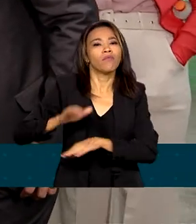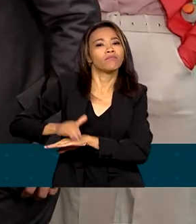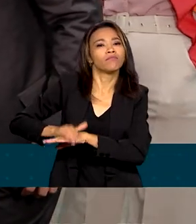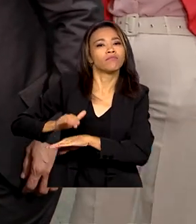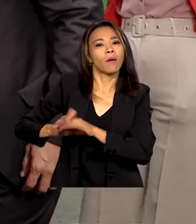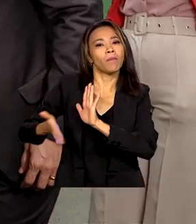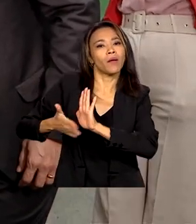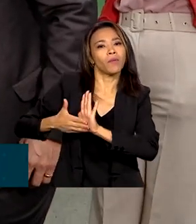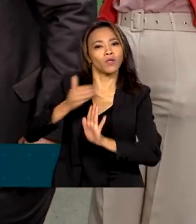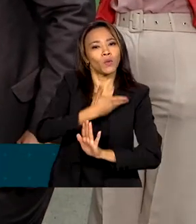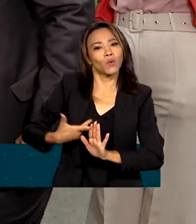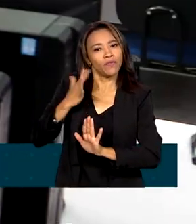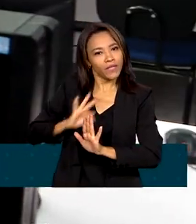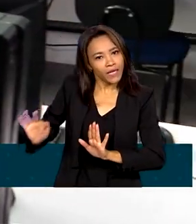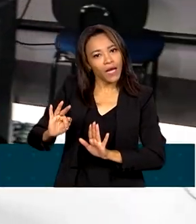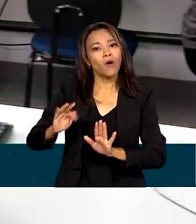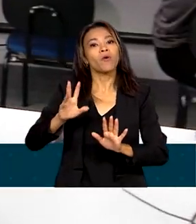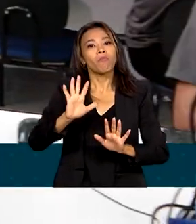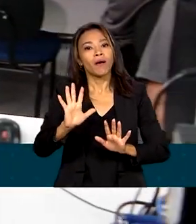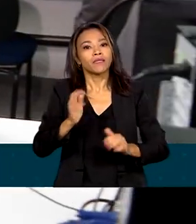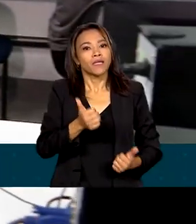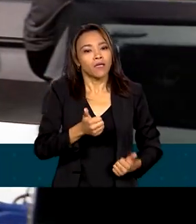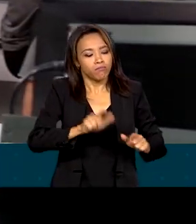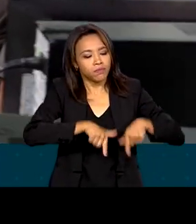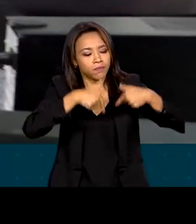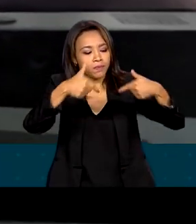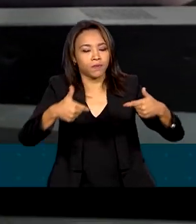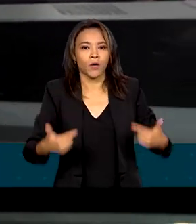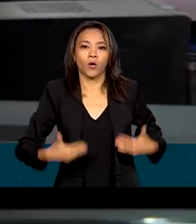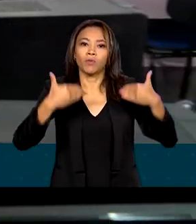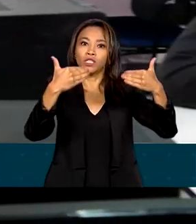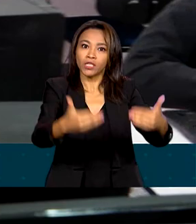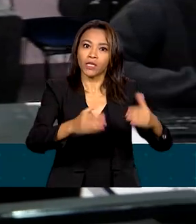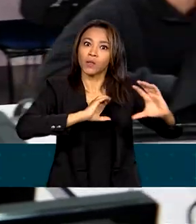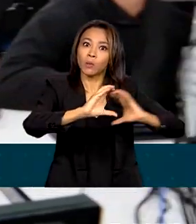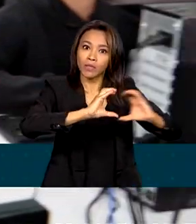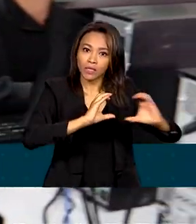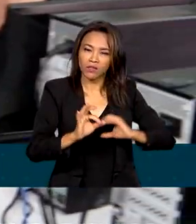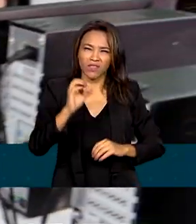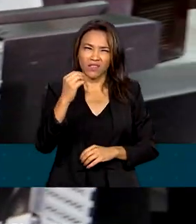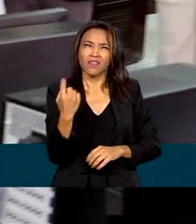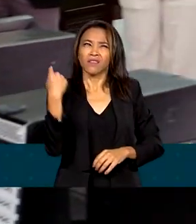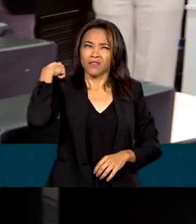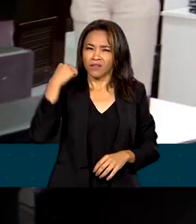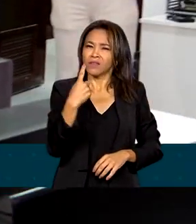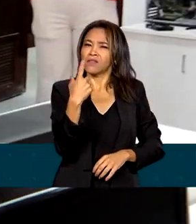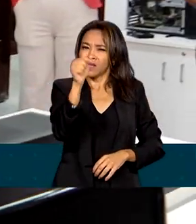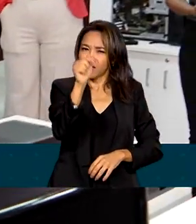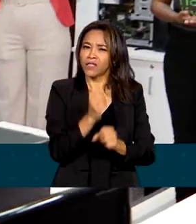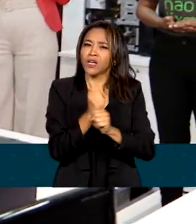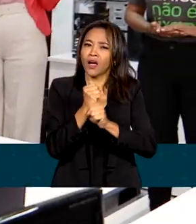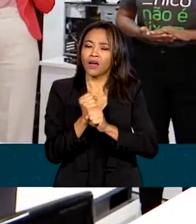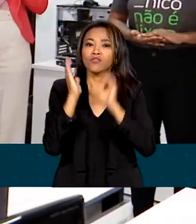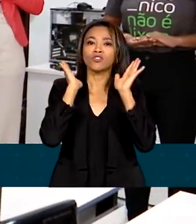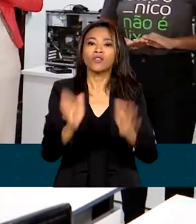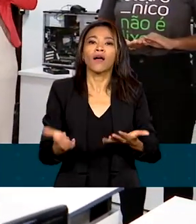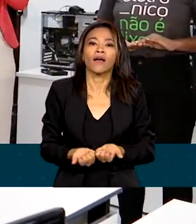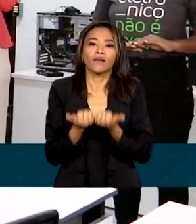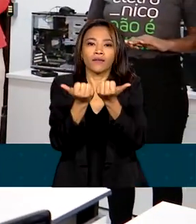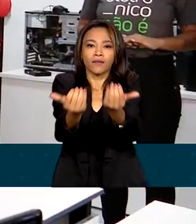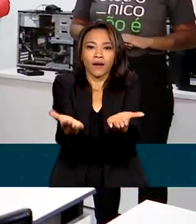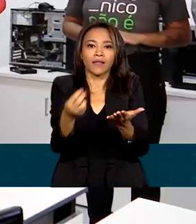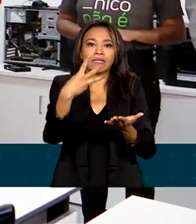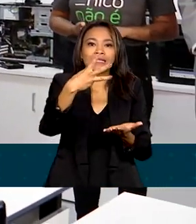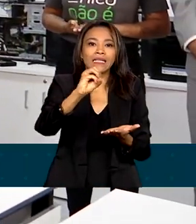Ministério das Comunicações. Desde sua criação há 17 anos, foram entregues 30 mil computadores